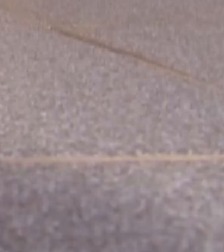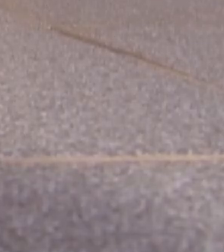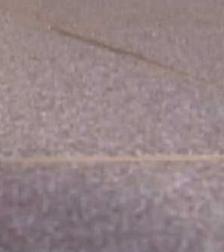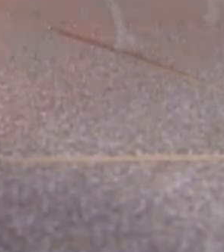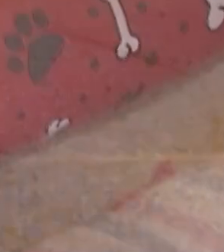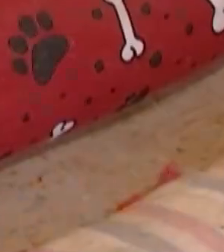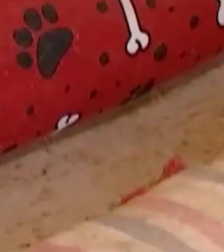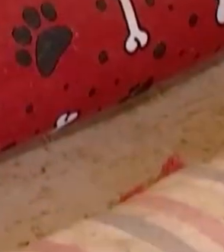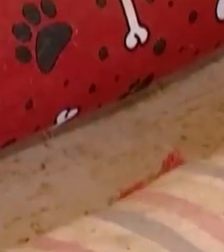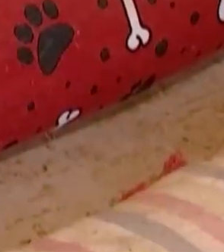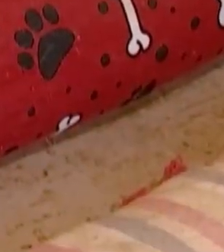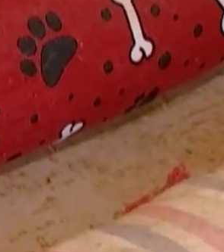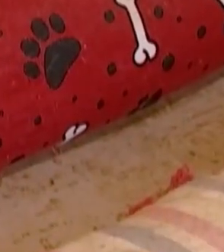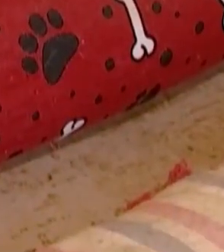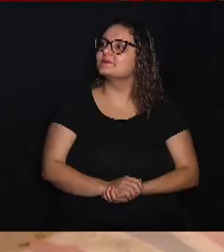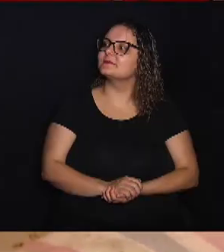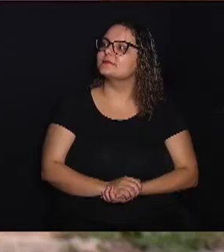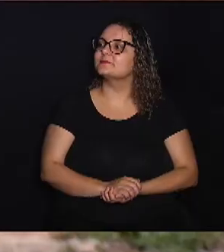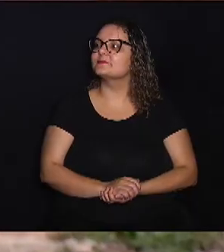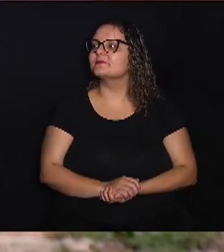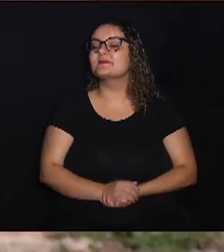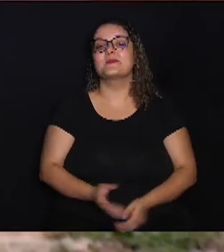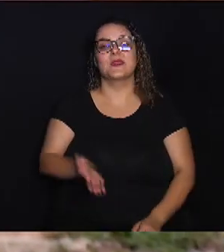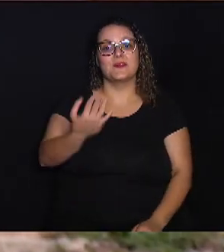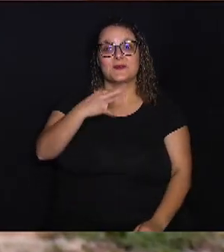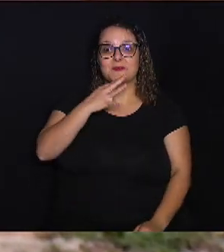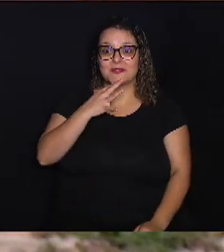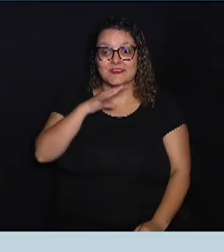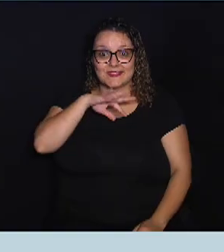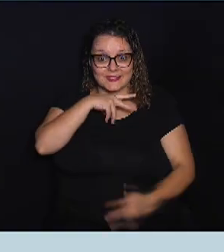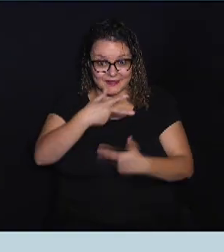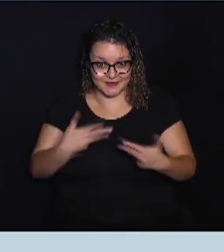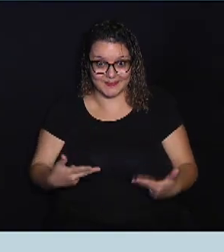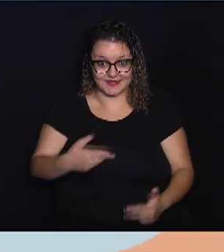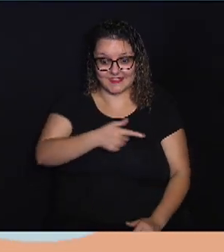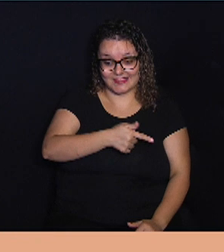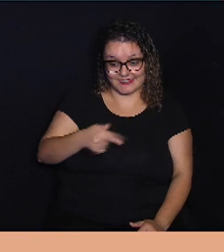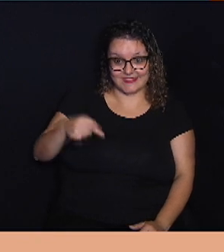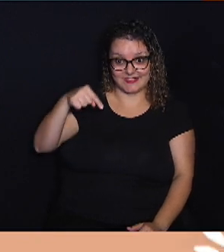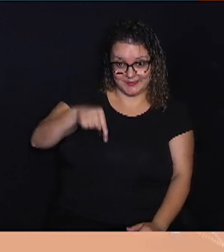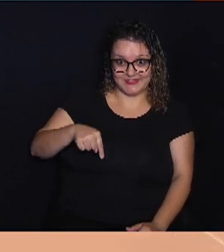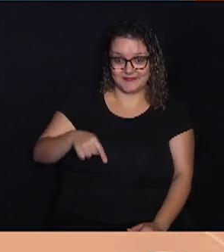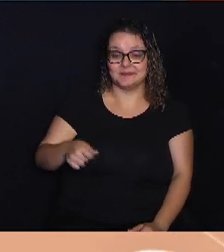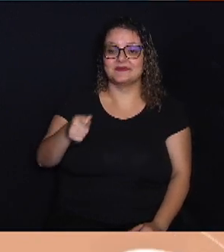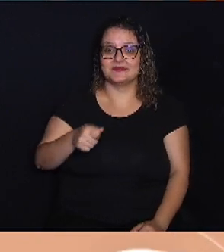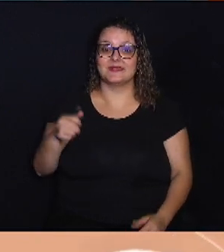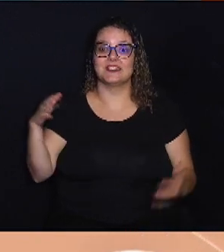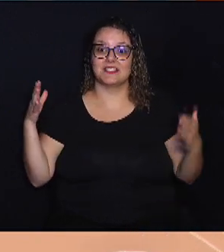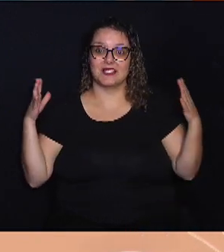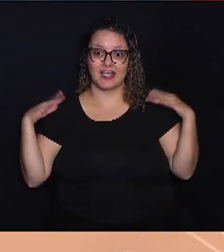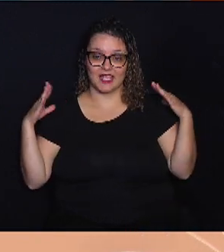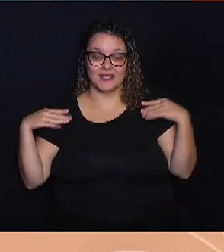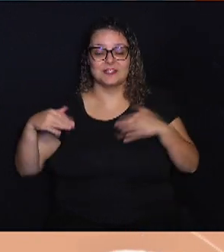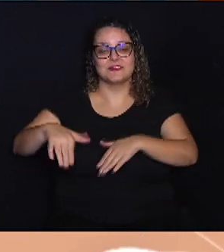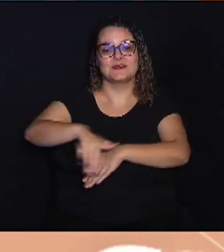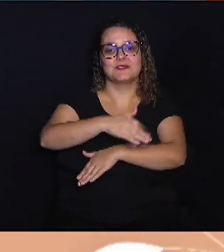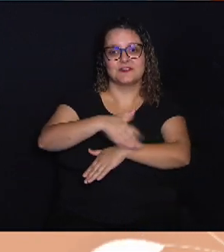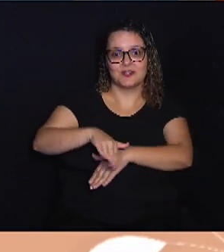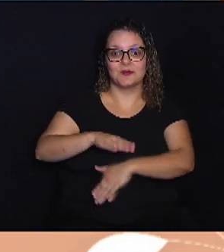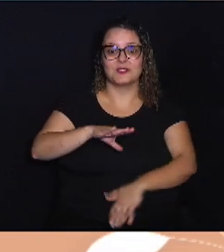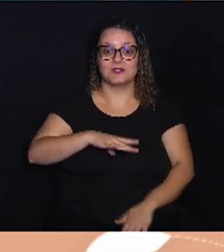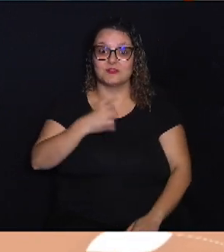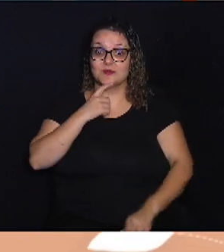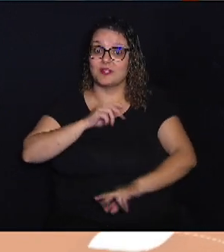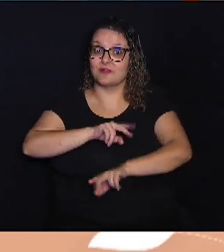Vamos conhecer os bichinhos que estão para adoção nesta semana? A Associação Anjos de Rua de Campinas tem